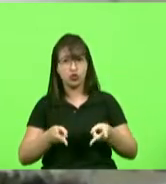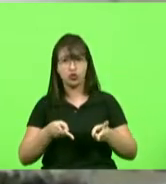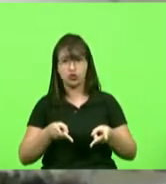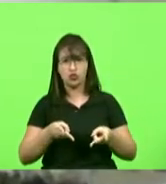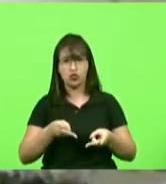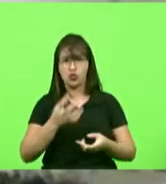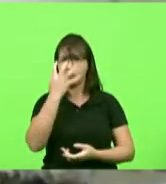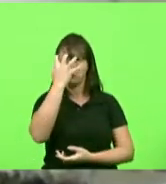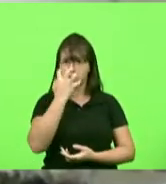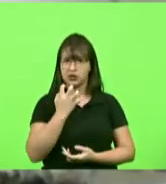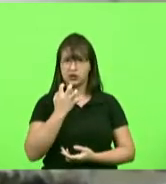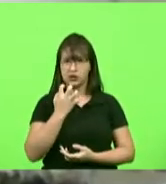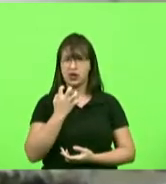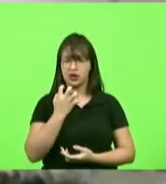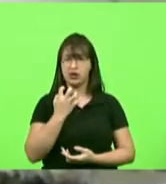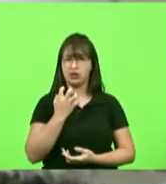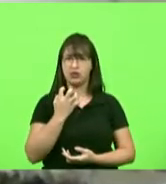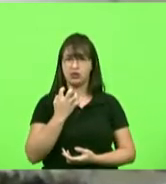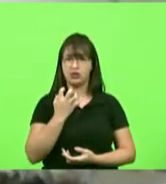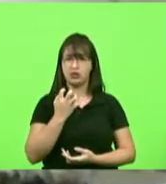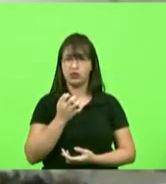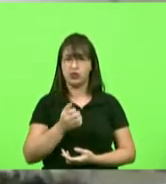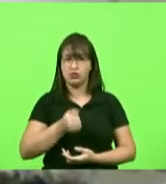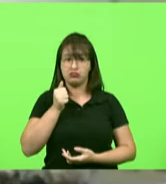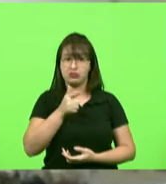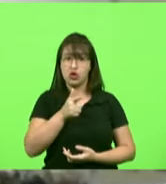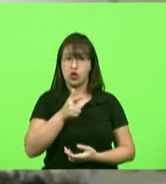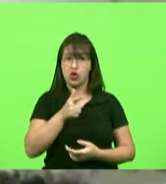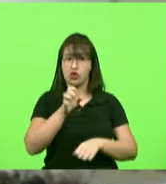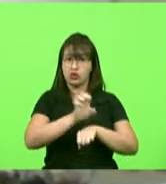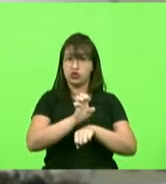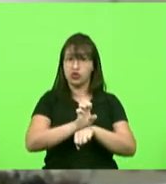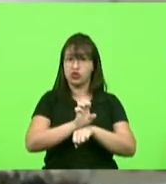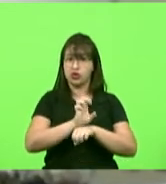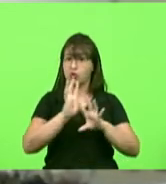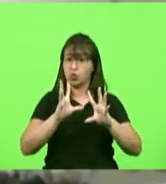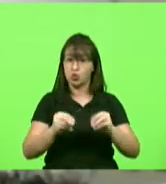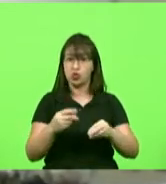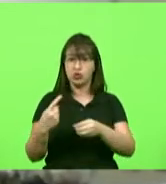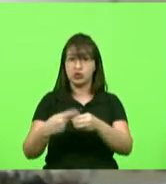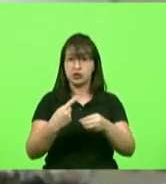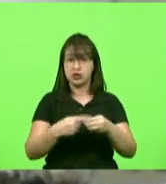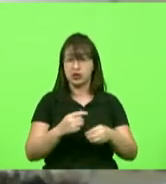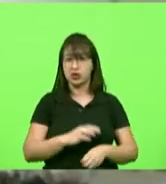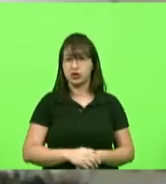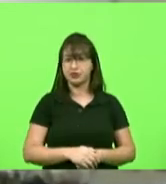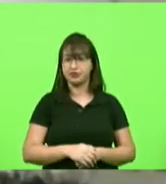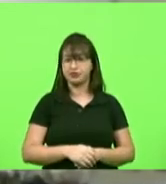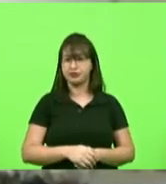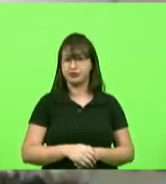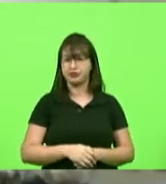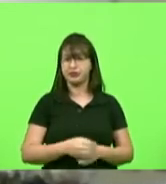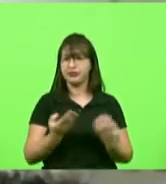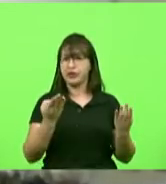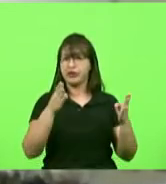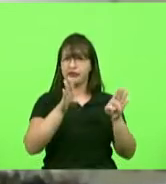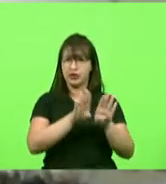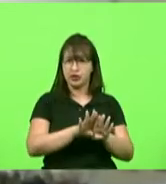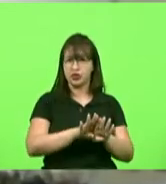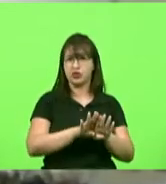do que no resto do Estado quero destacar algumas aqui encerramento das atividades dos